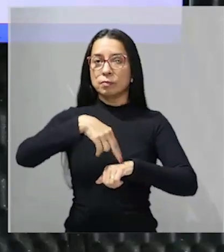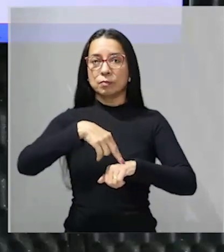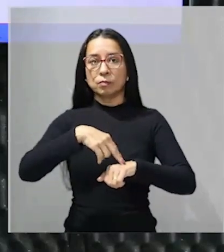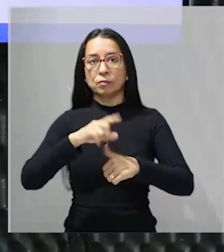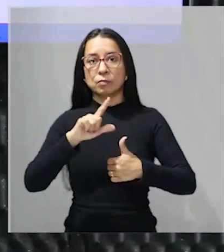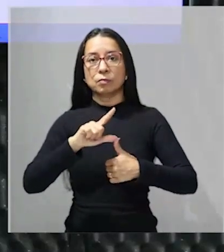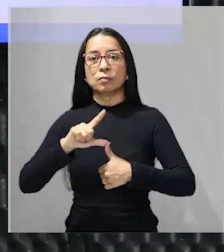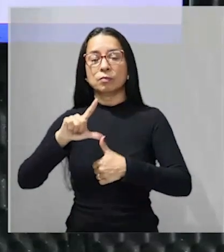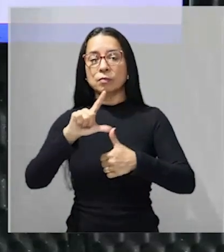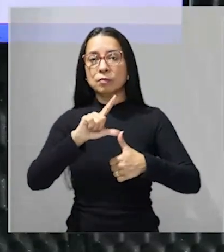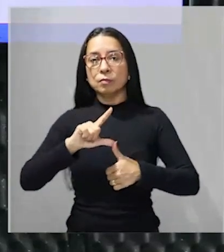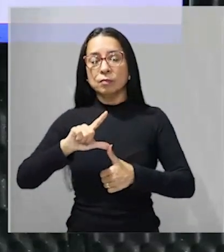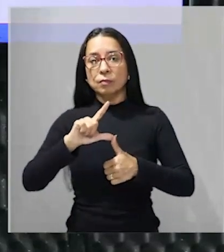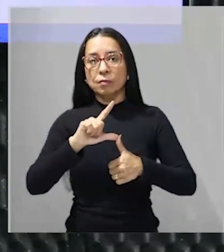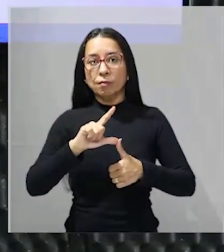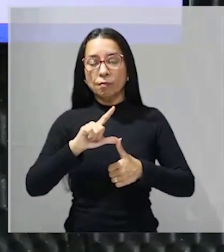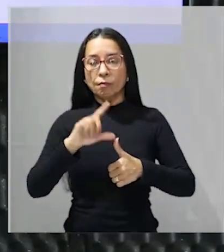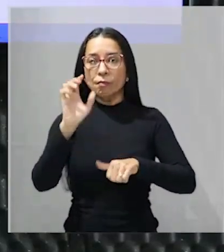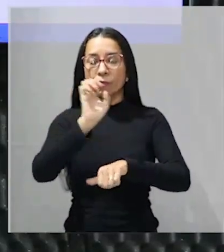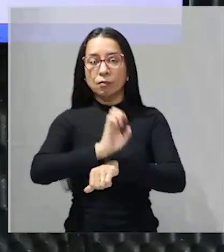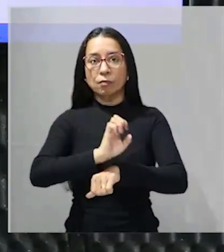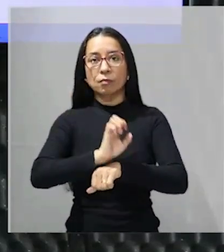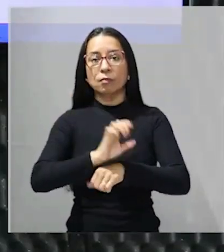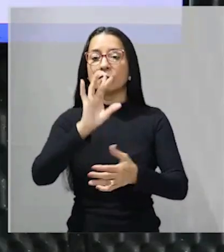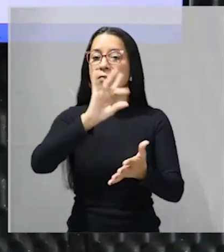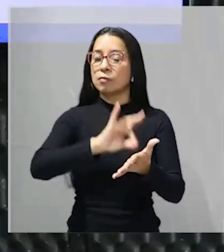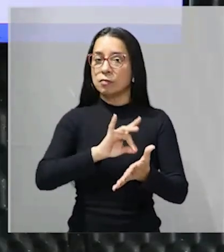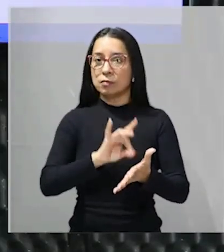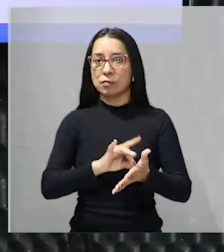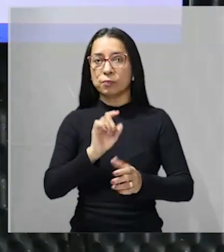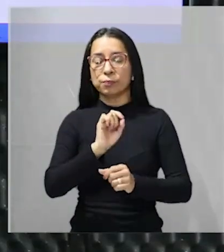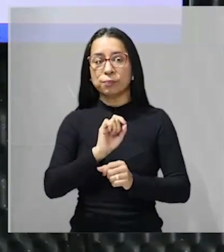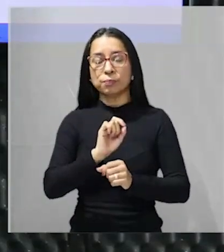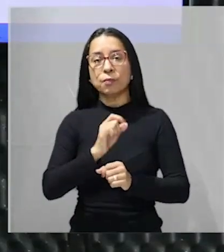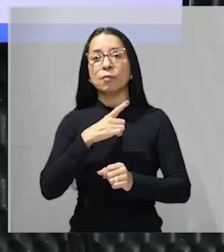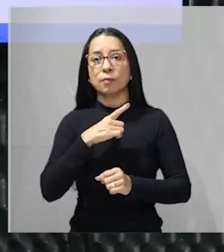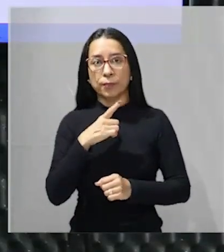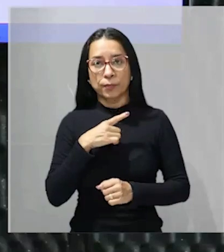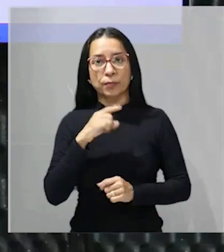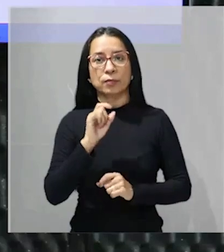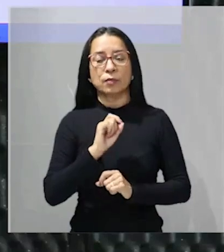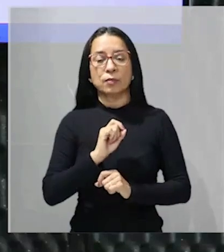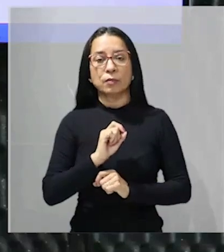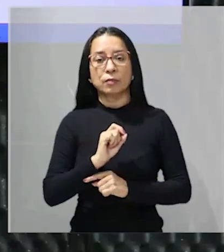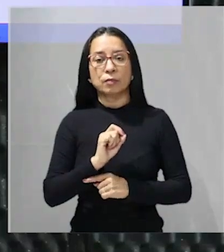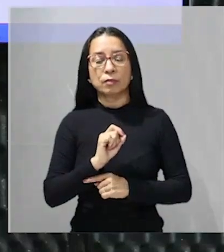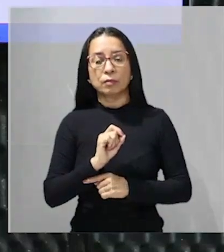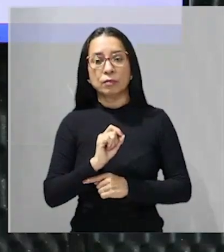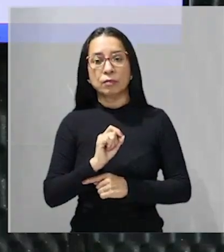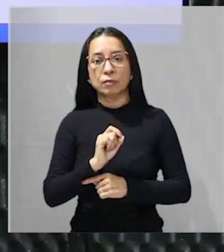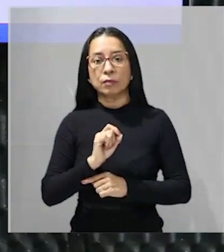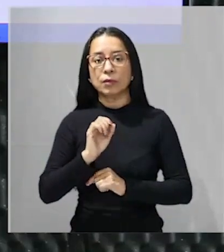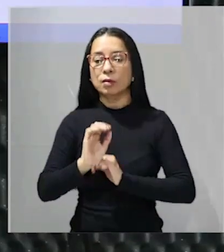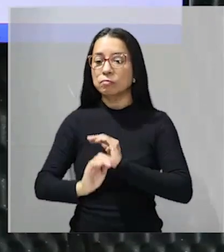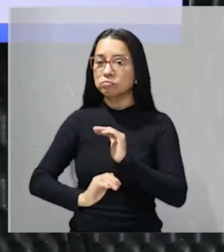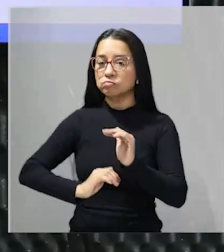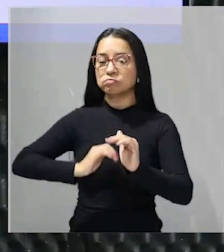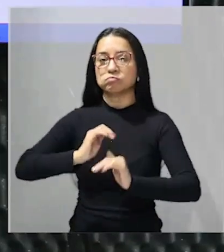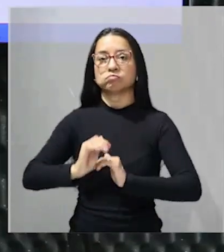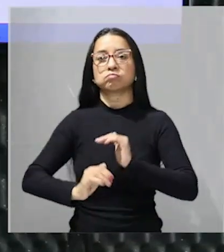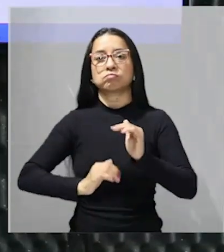Latina e estados que na verdade teremos a manutenção